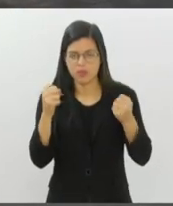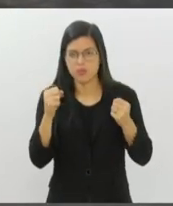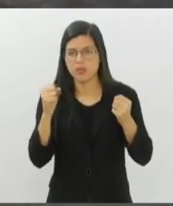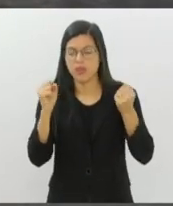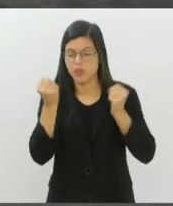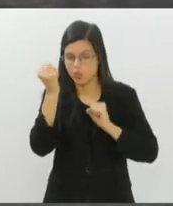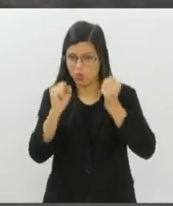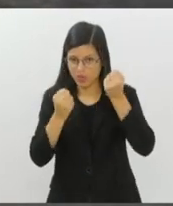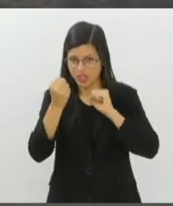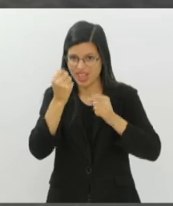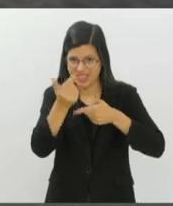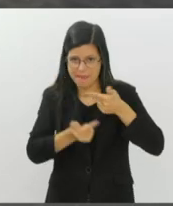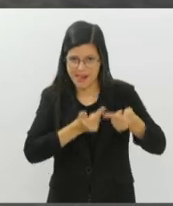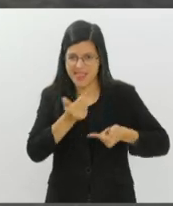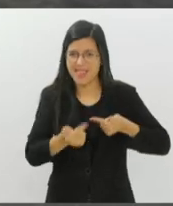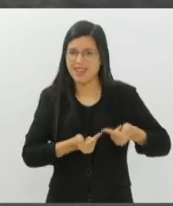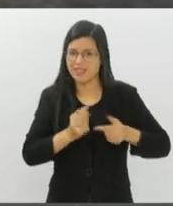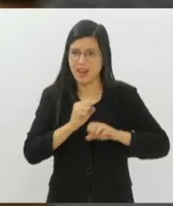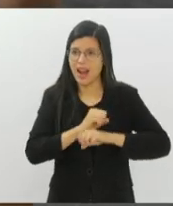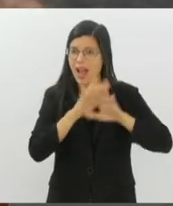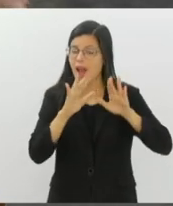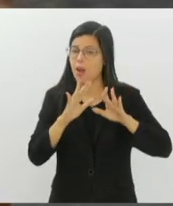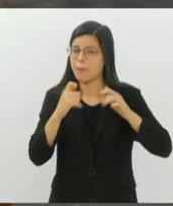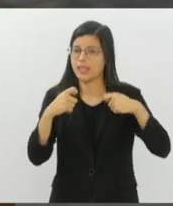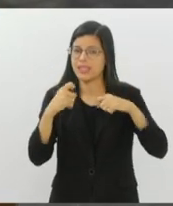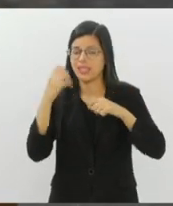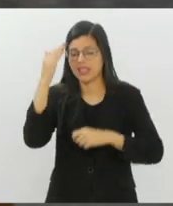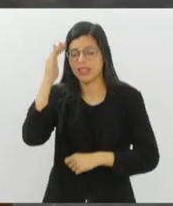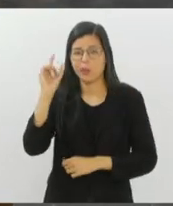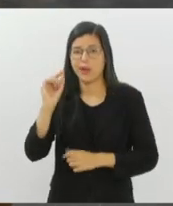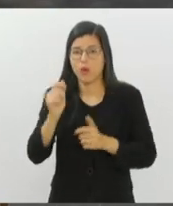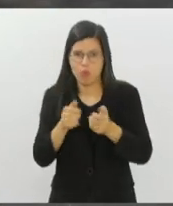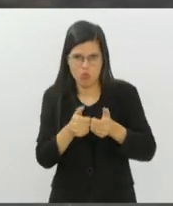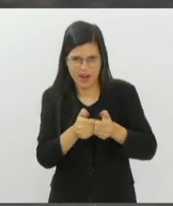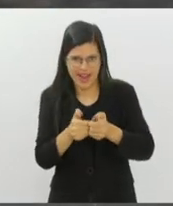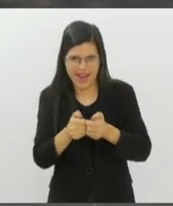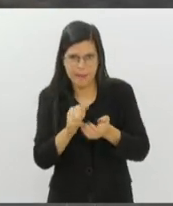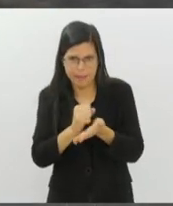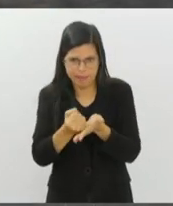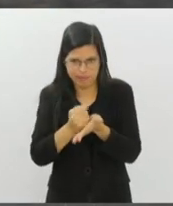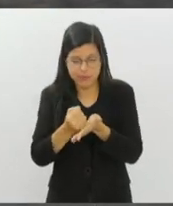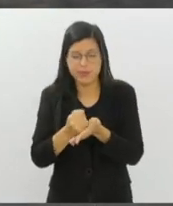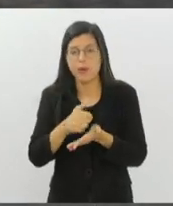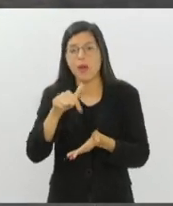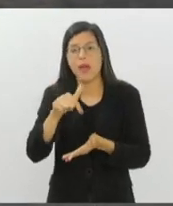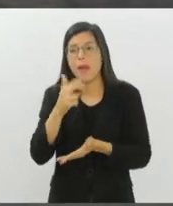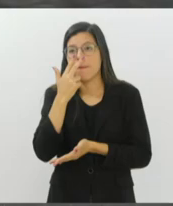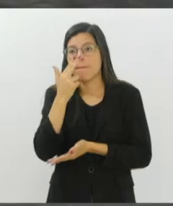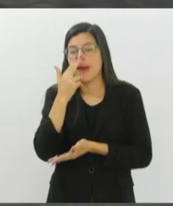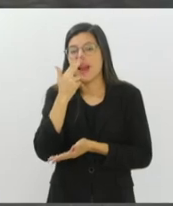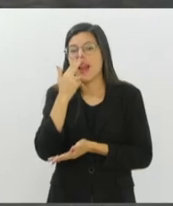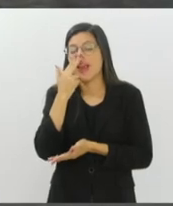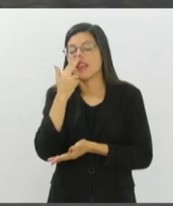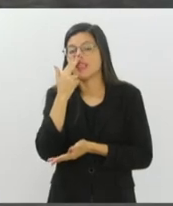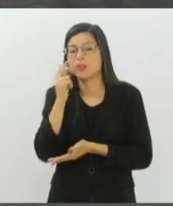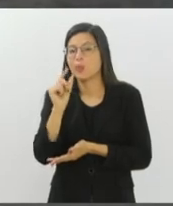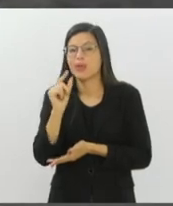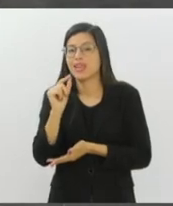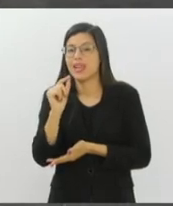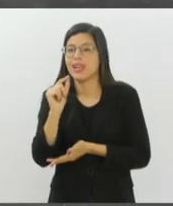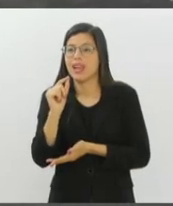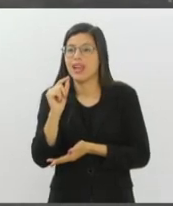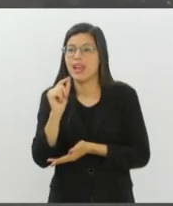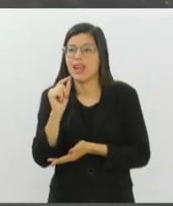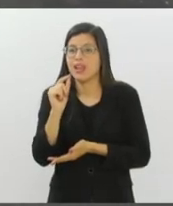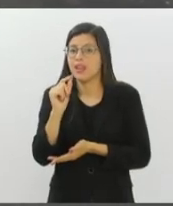fora, não. Acho que primeiro é entender que o game é um guarda-chuva. Então, existe uma parcela do segmento gamer que